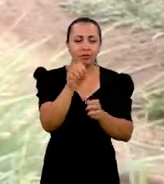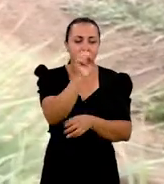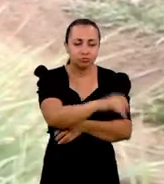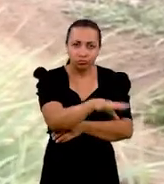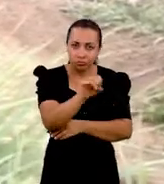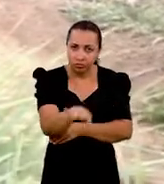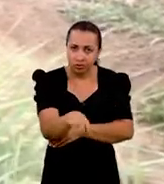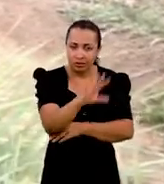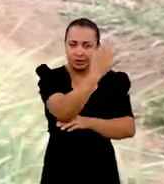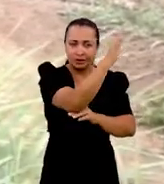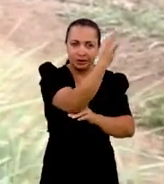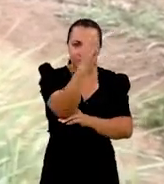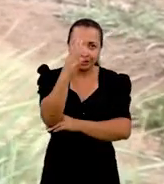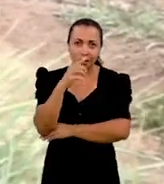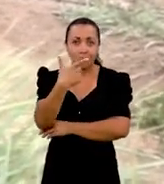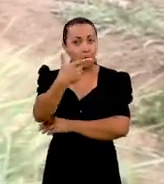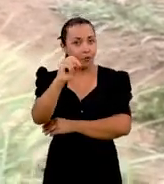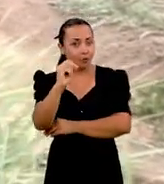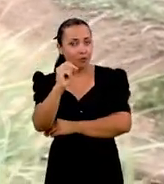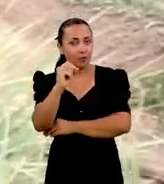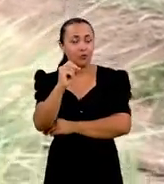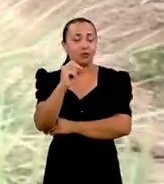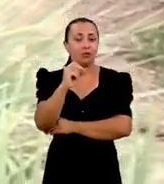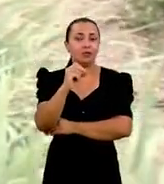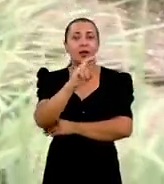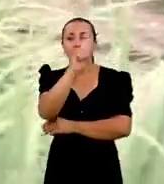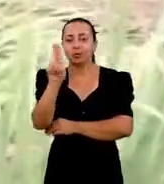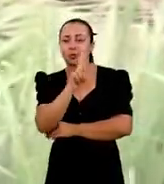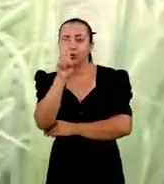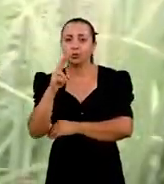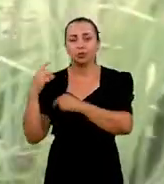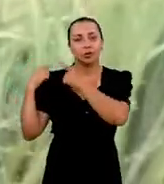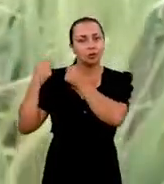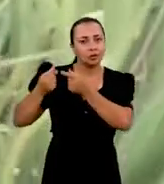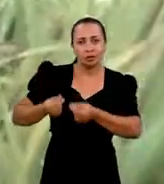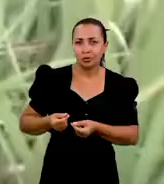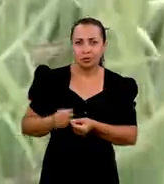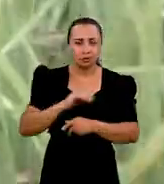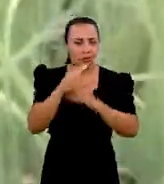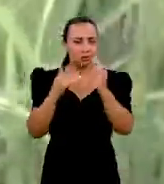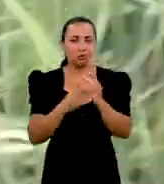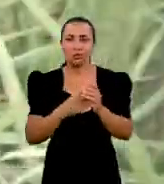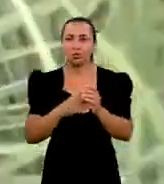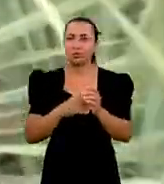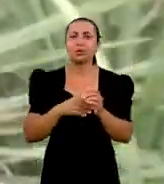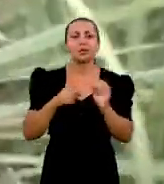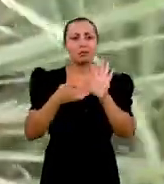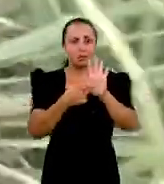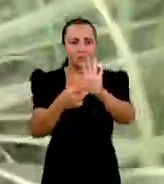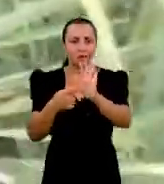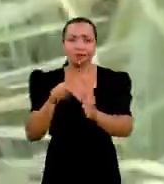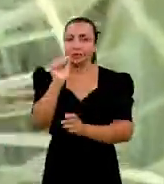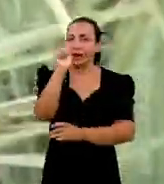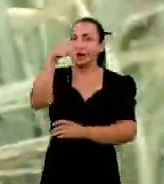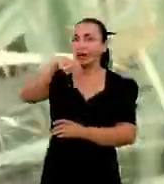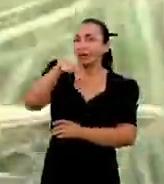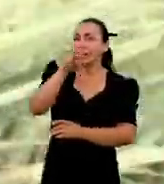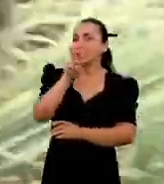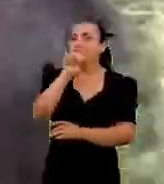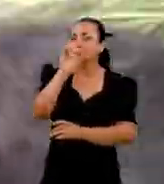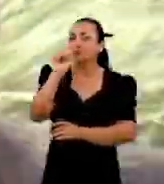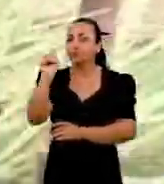são cultivadas 20 espécies. E essas 20 espécies têm de uso tradicional. Todas elas são indicadas pela Anvisa.